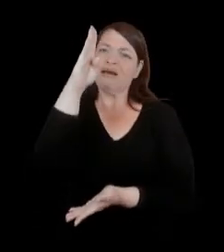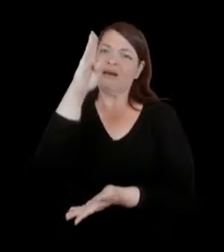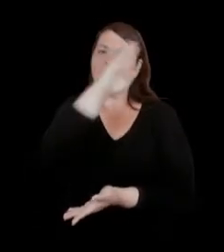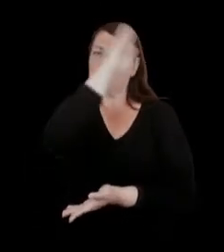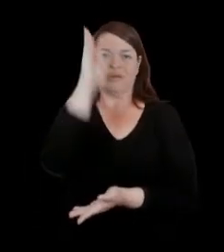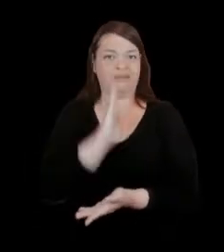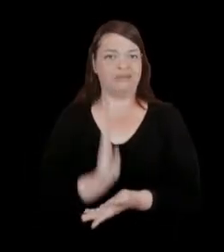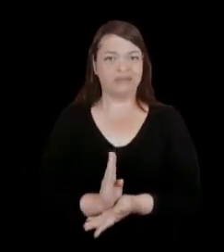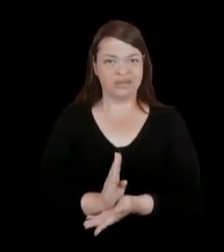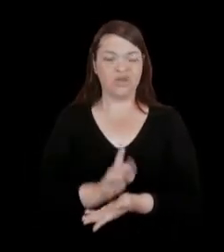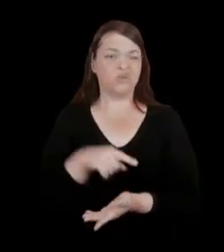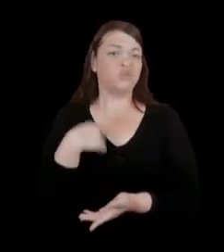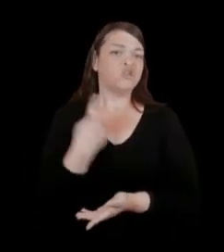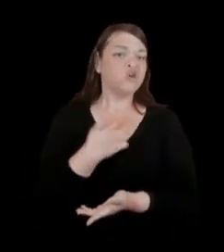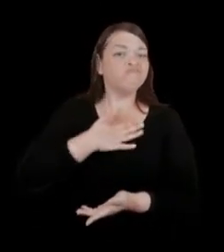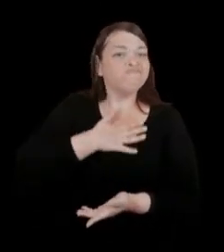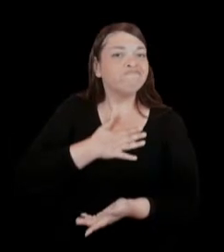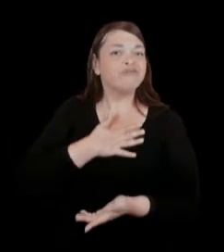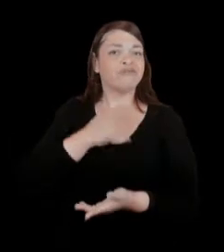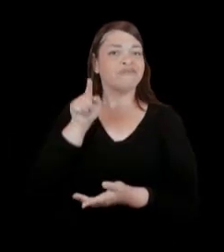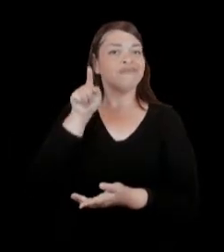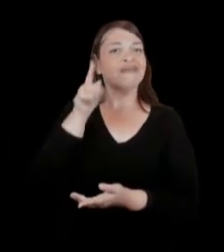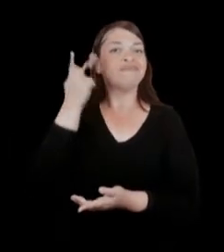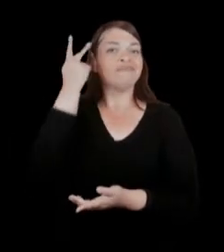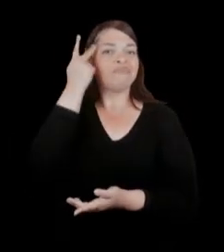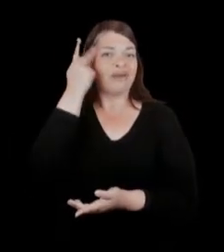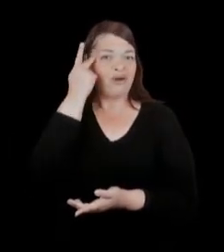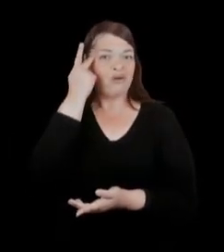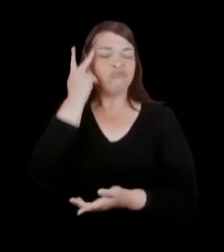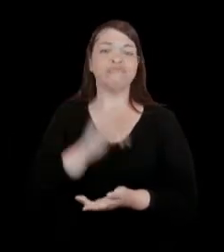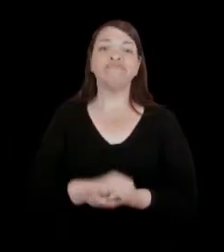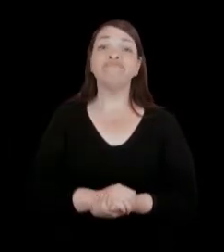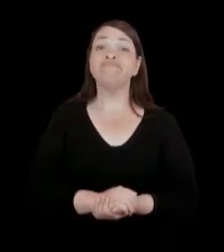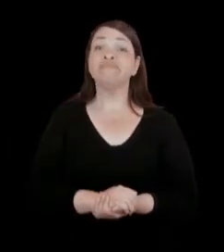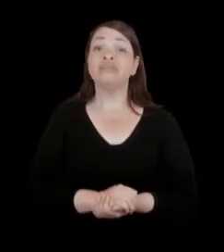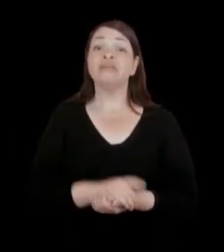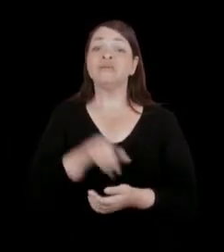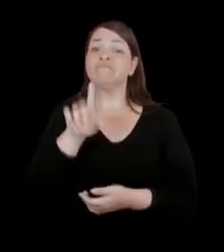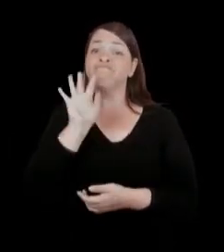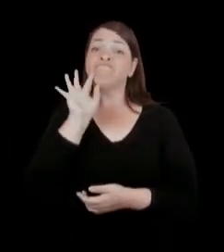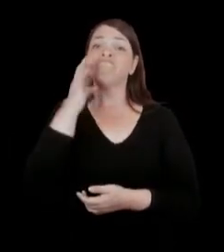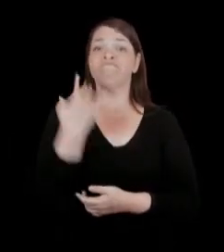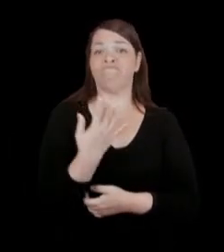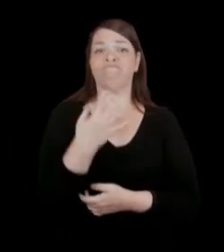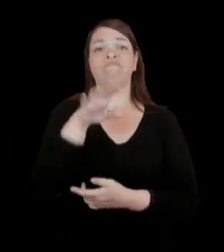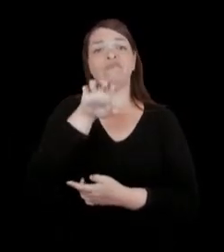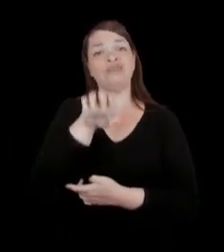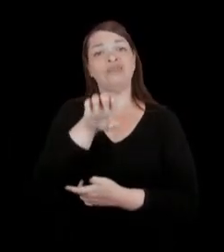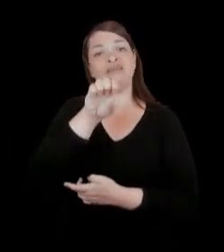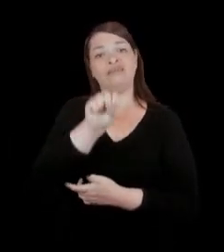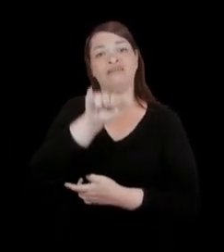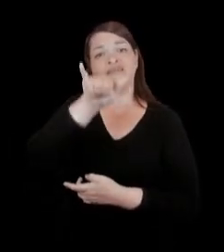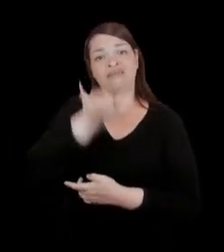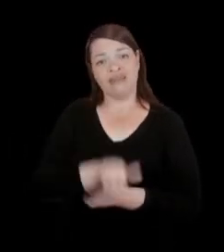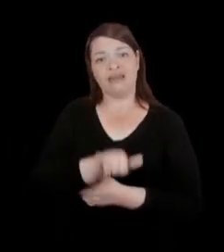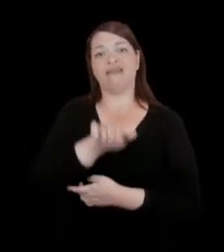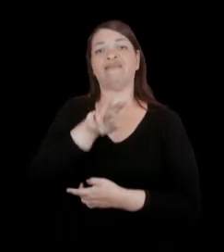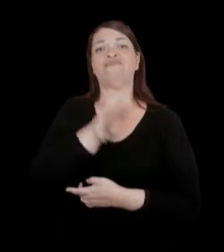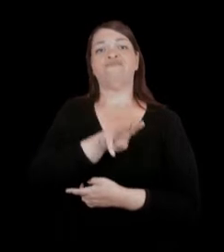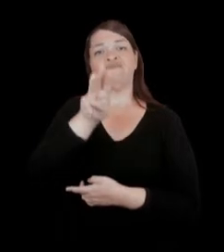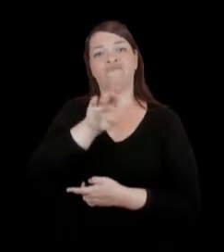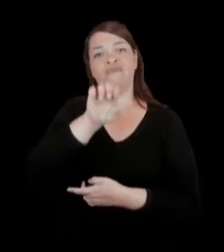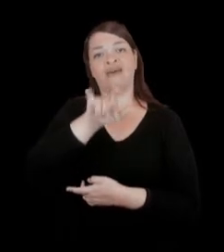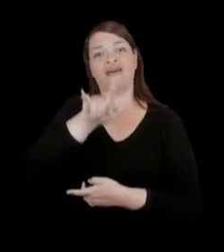gostava em São Paulo, a gente decidiu trabalhar com o Isai Weifel. Isai aparece da cintura para cima